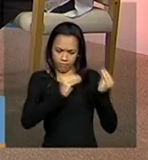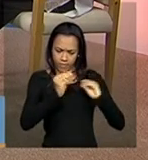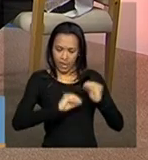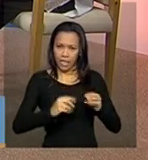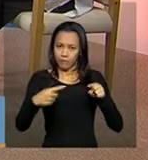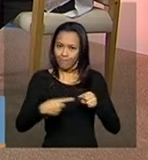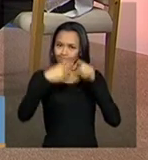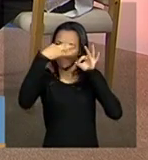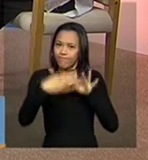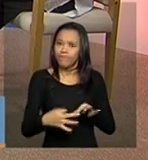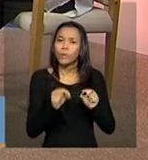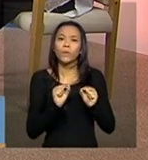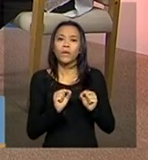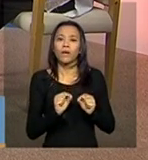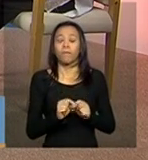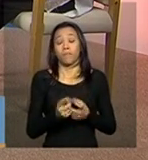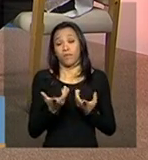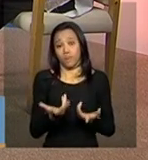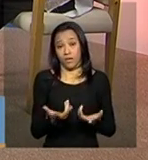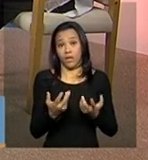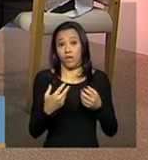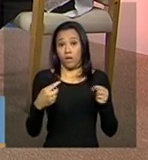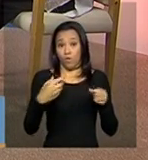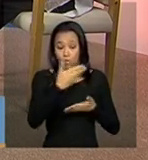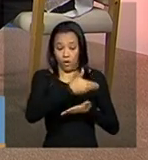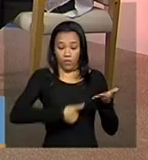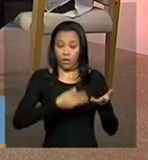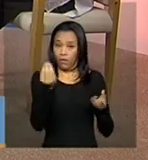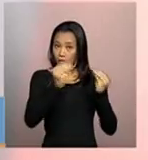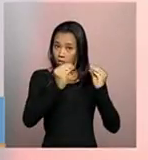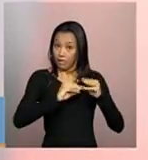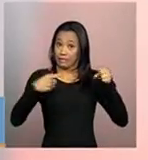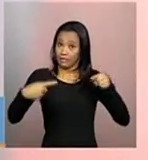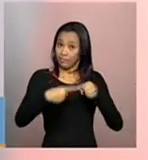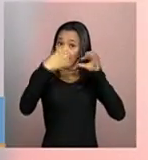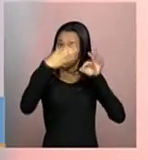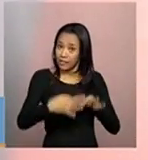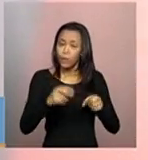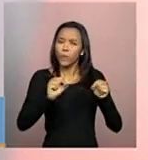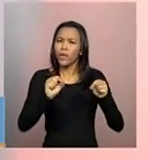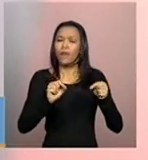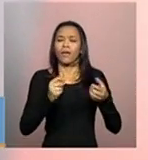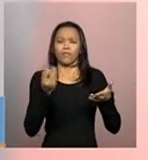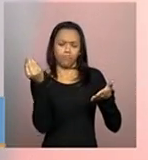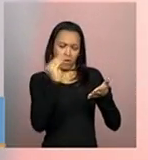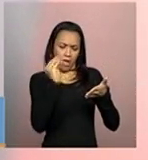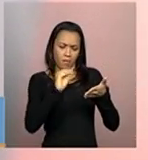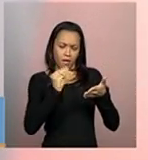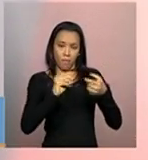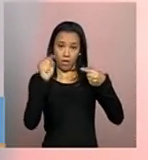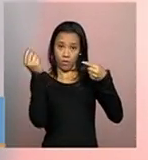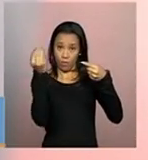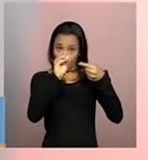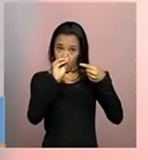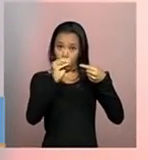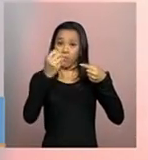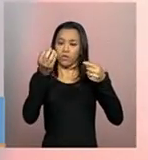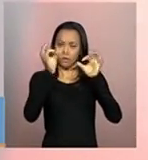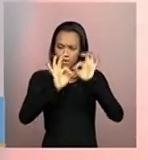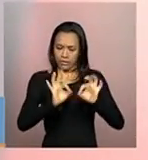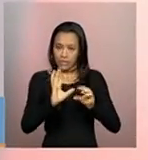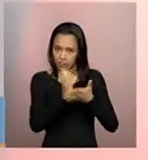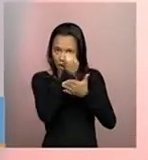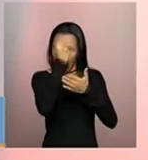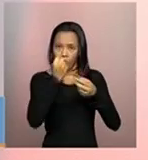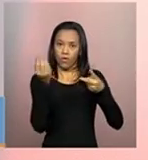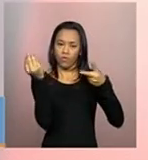reforçar, né? Que cadastro eletronicamente válido é o cadastro que foi corretamente preenchido todas as sessões, que foi salvo